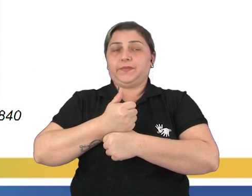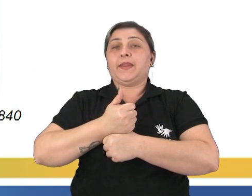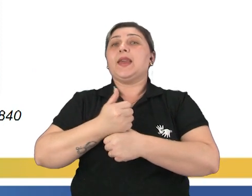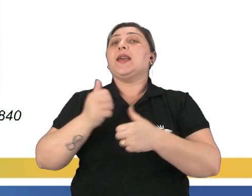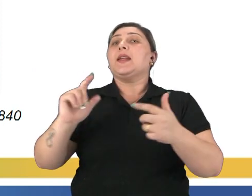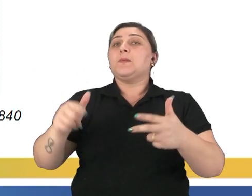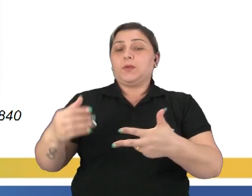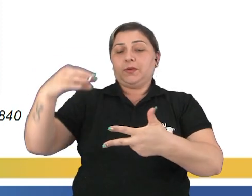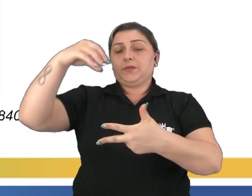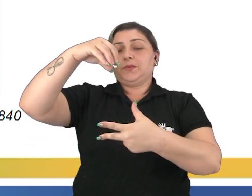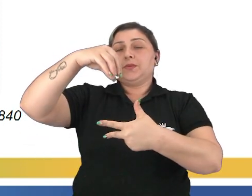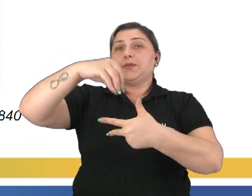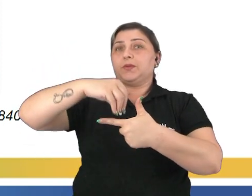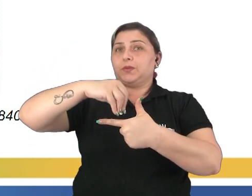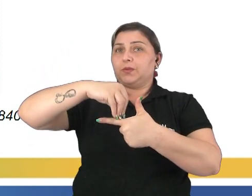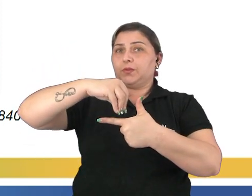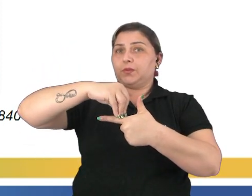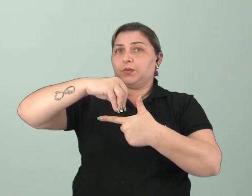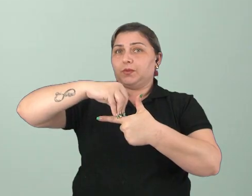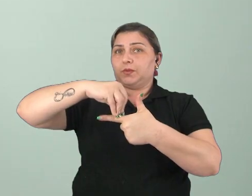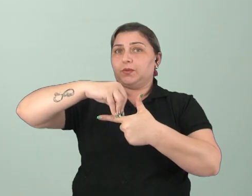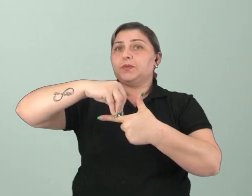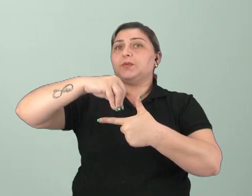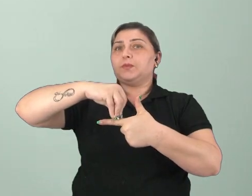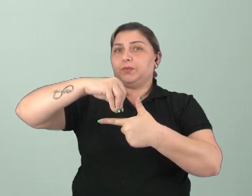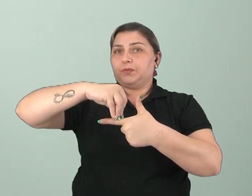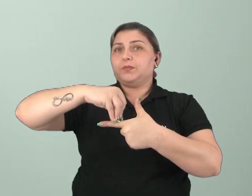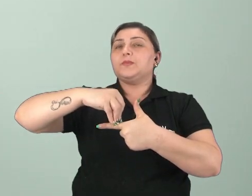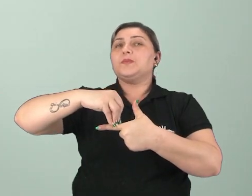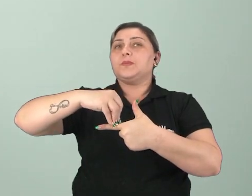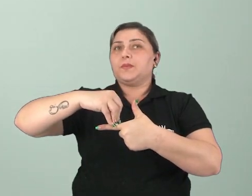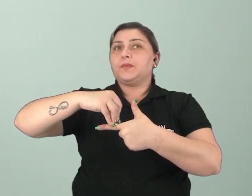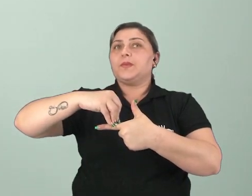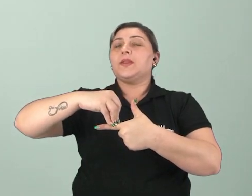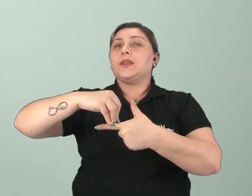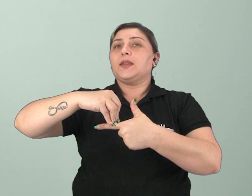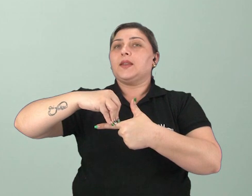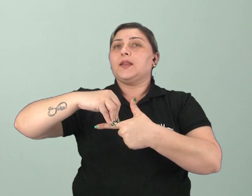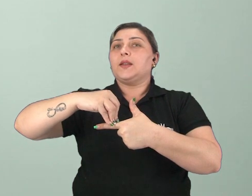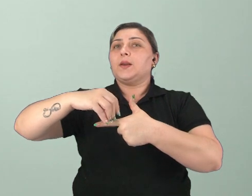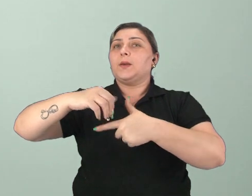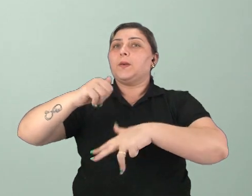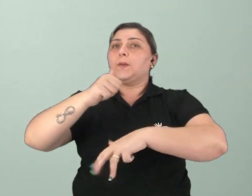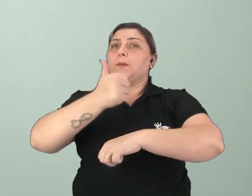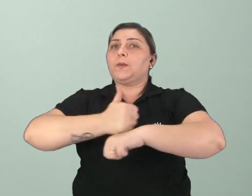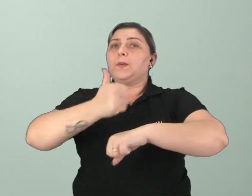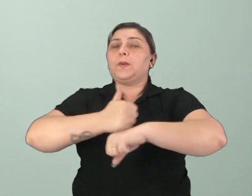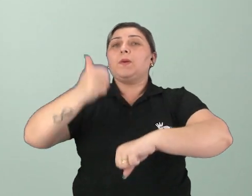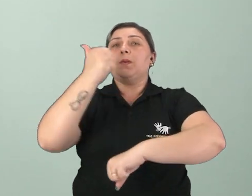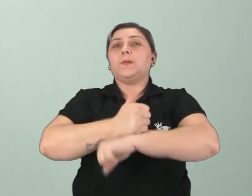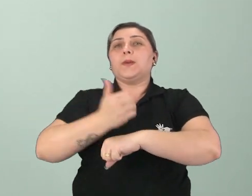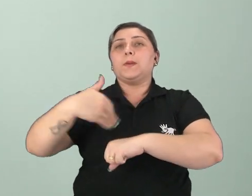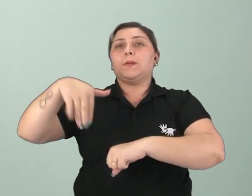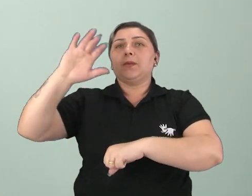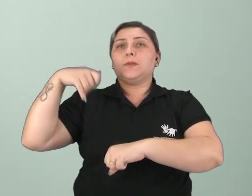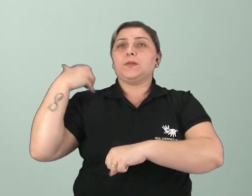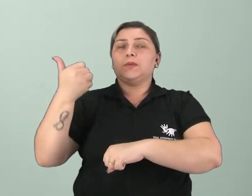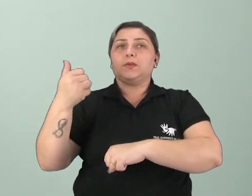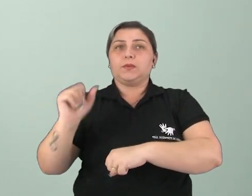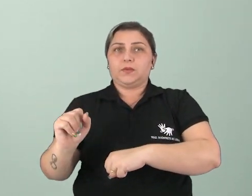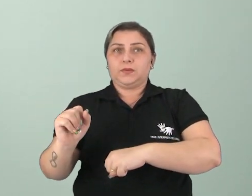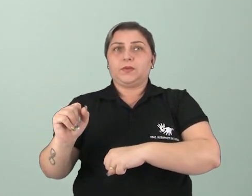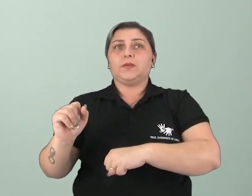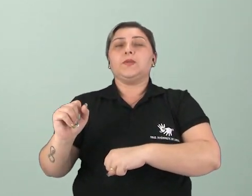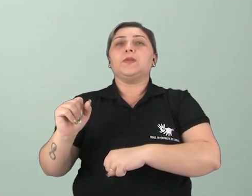nosso país. E aí, quando ele, de fato, passa a poder assumir, com o golpe da maioridade, tem início ao segundo reinado, que é o